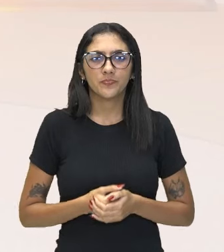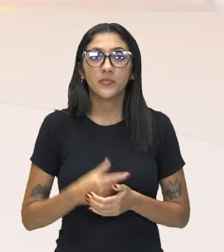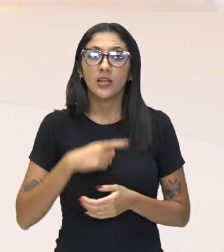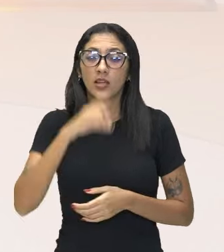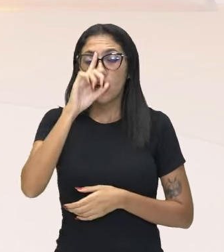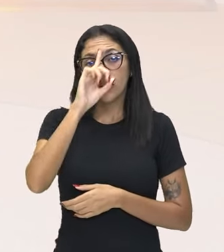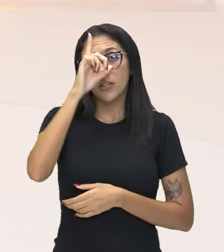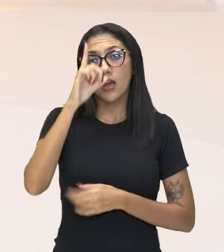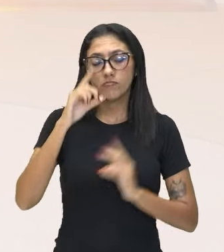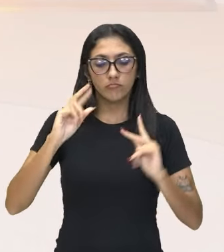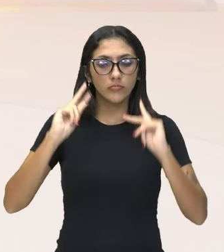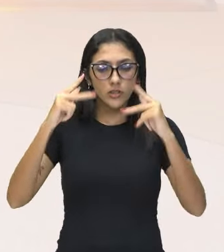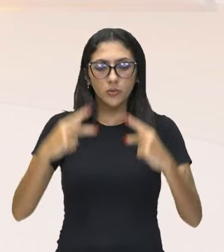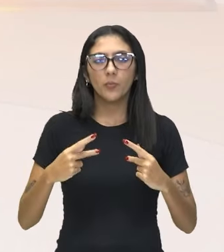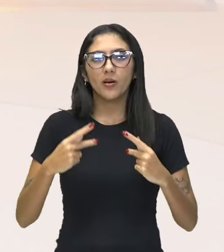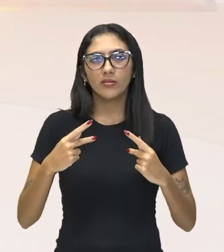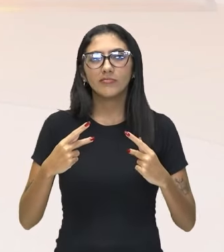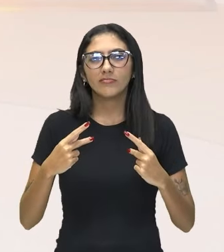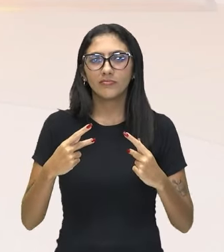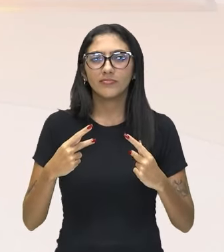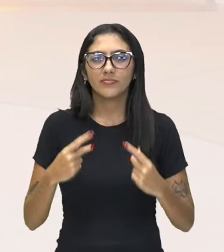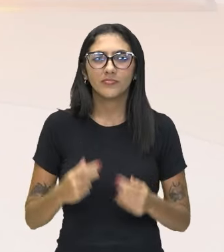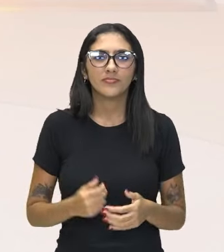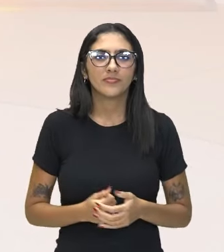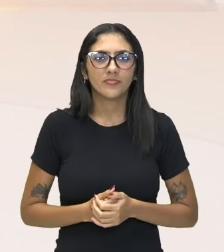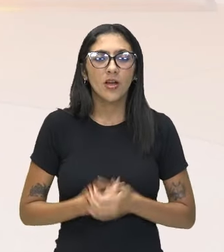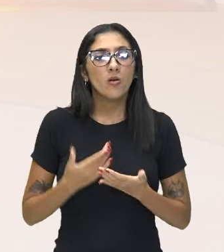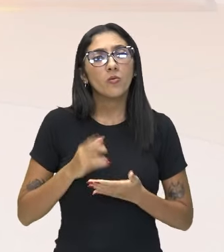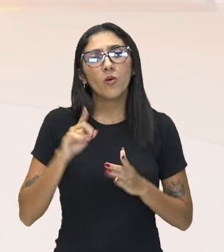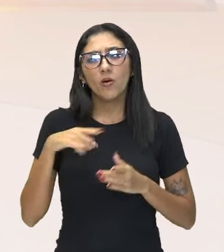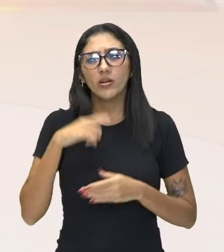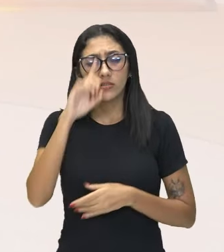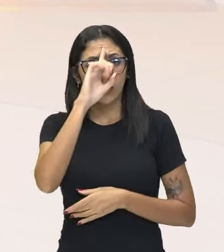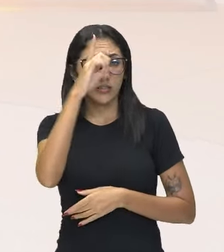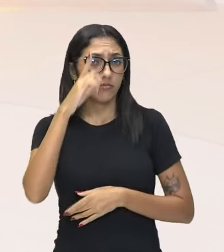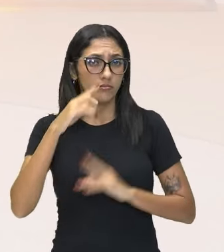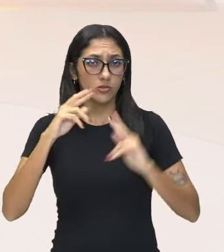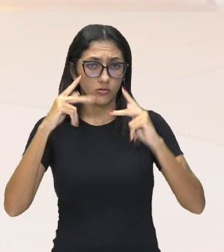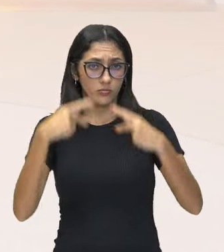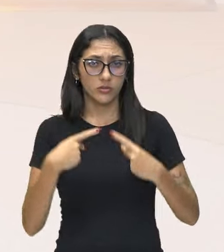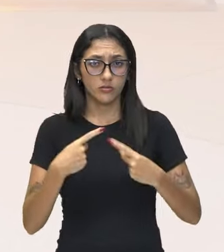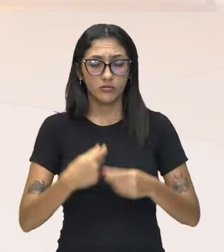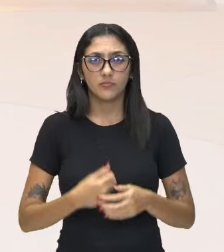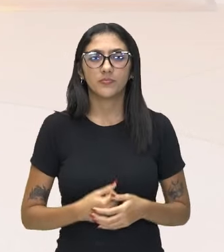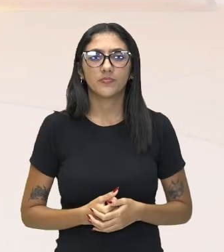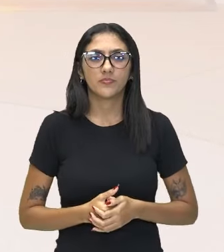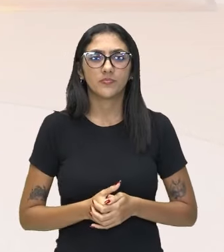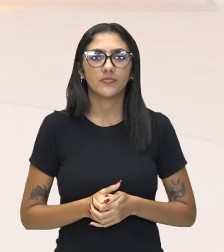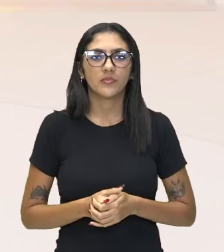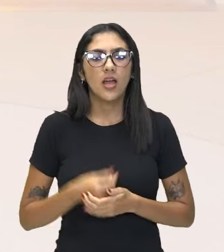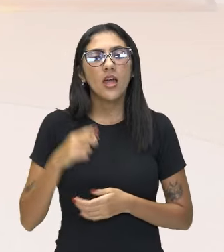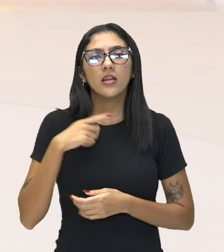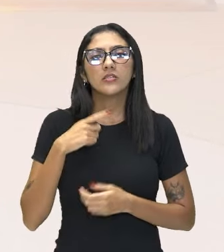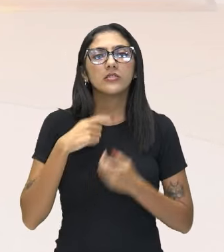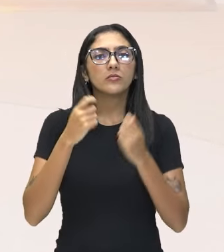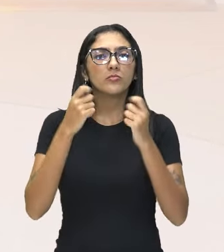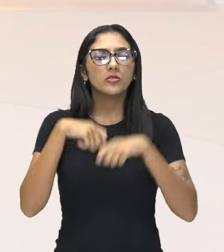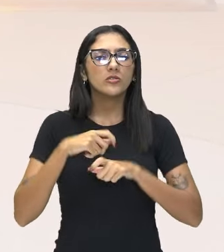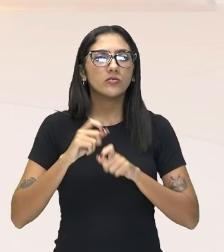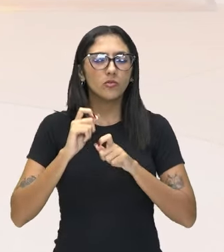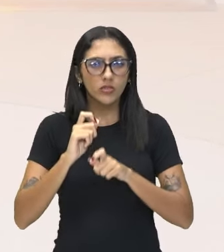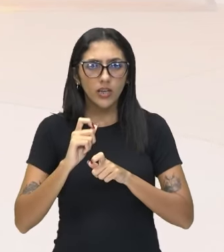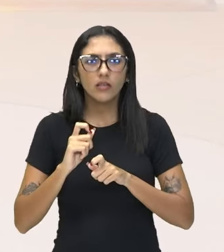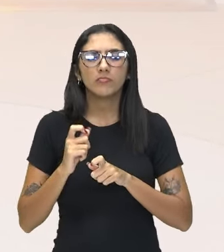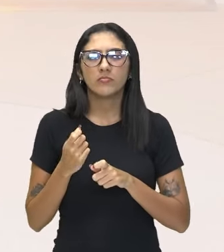humano. O que é? Qual é a ideia desse ser humano? Então, ele vai dizer, dentro desse